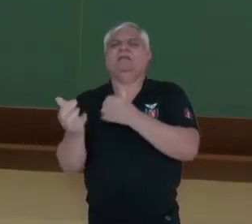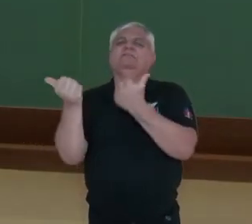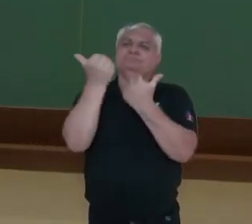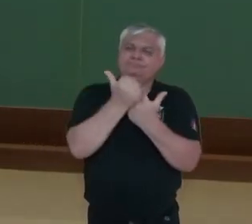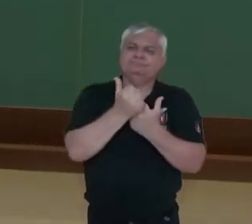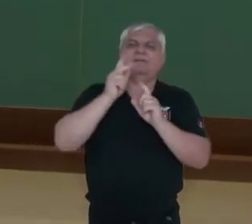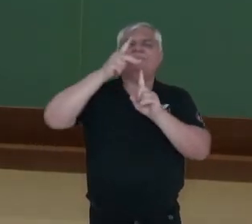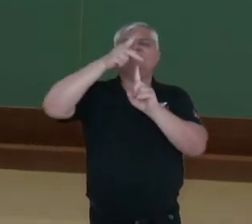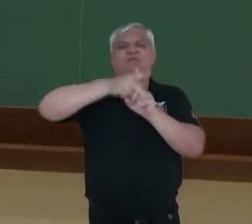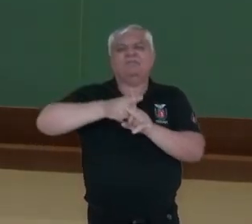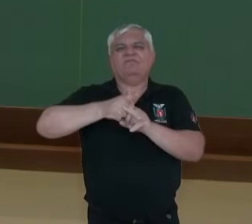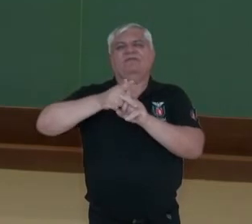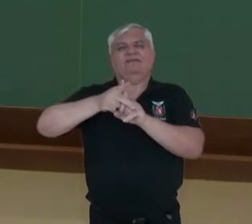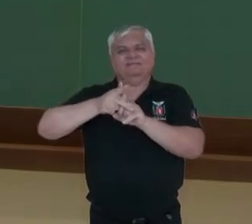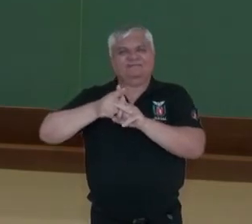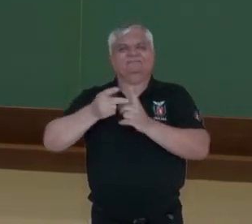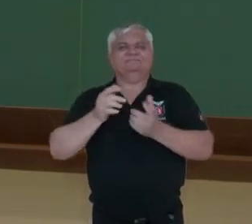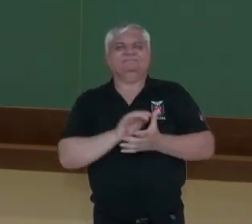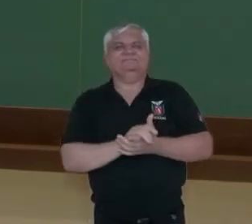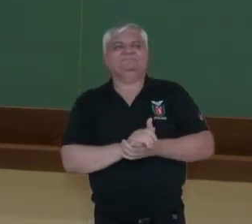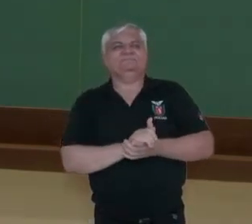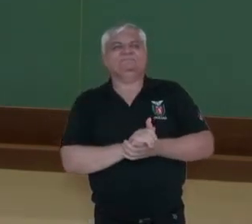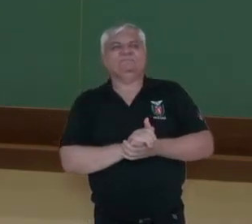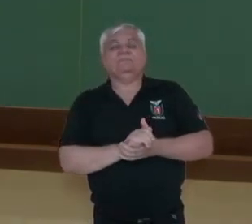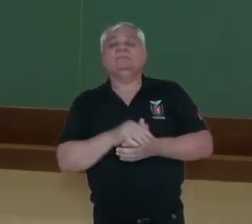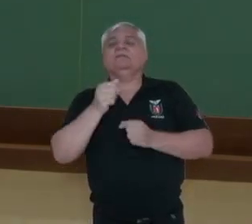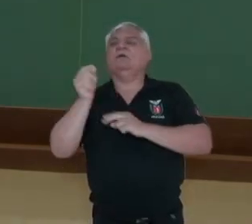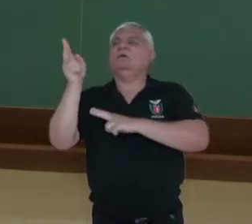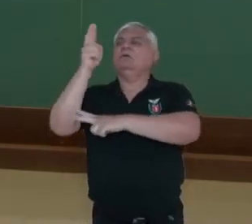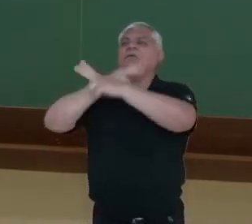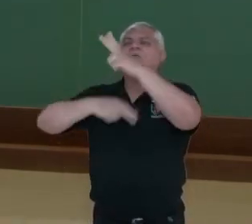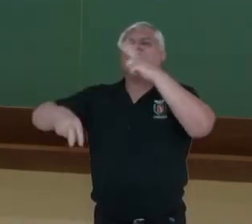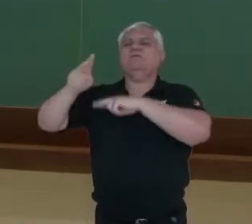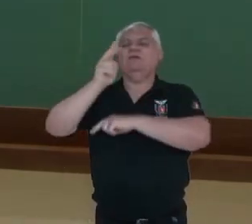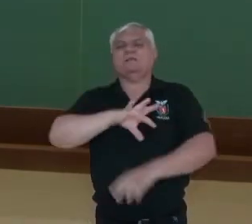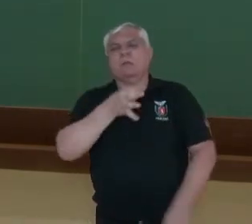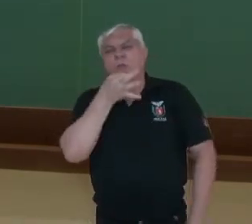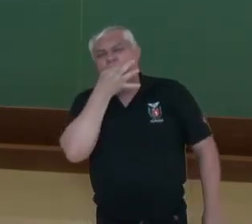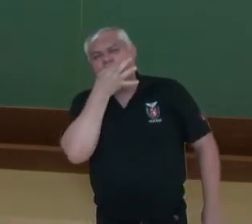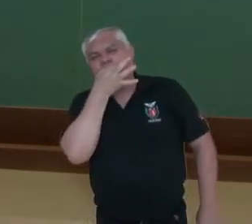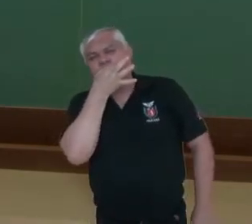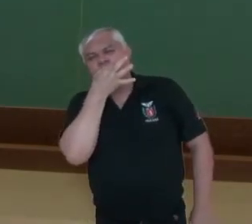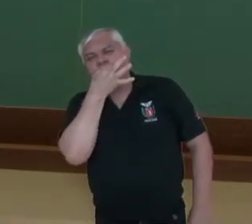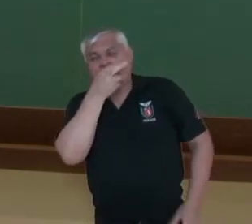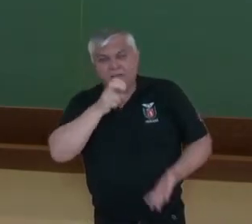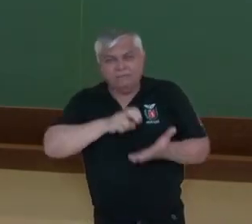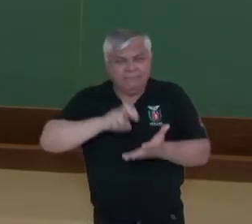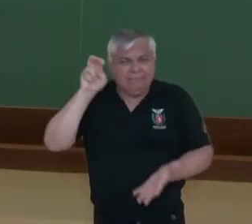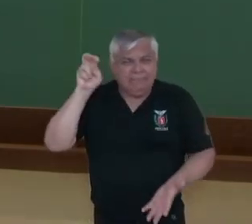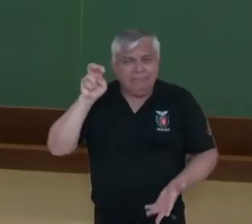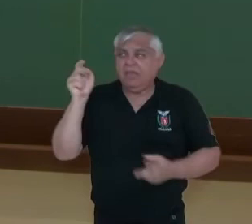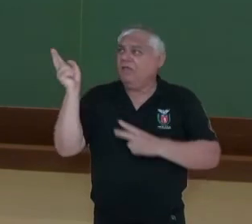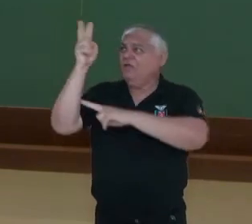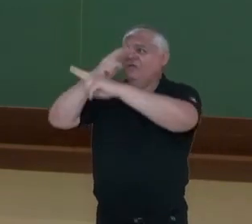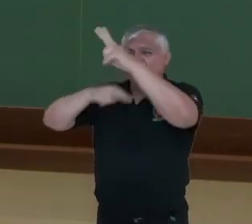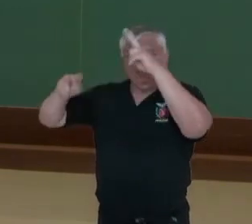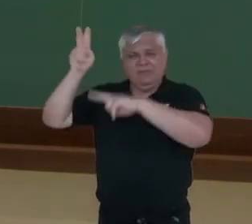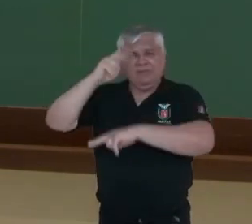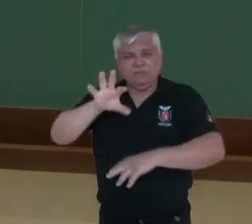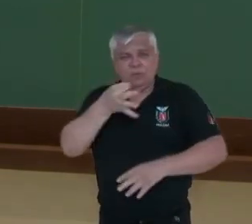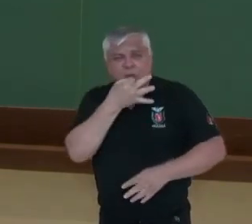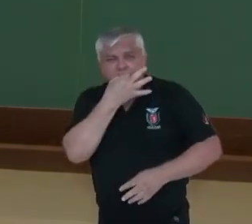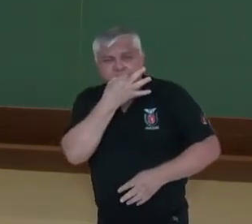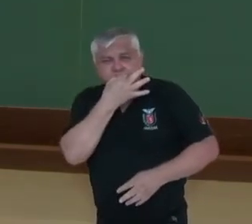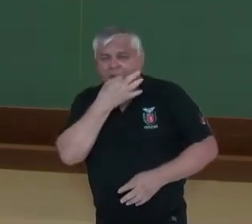personificação, uma prosopopeia. O vento assobiava esta manhã. Perceba que apesar do barulho às vezes emitir,